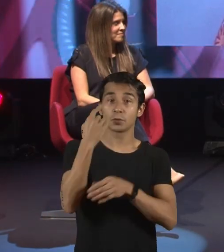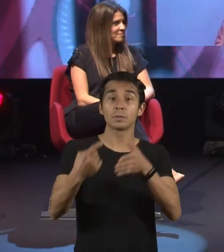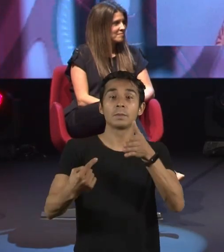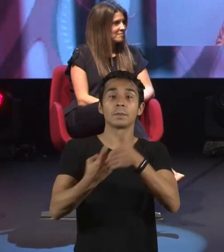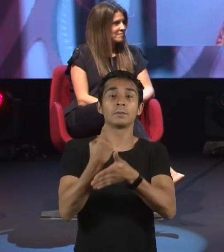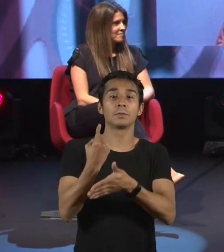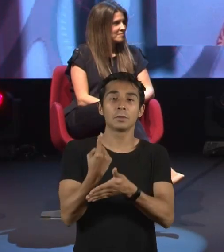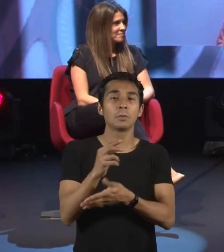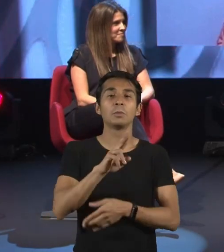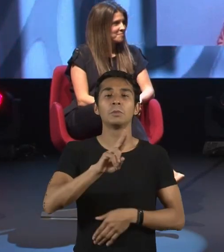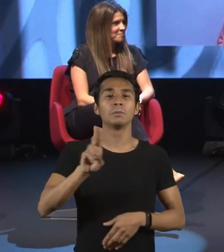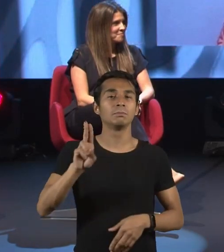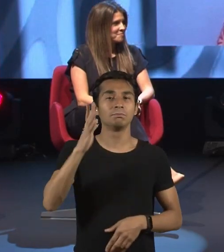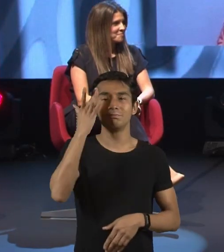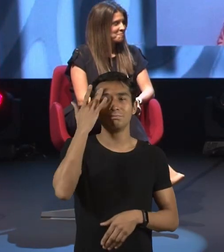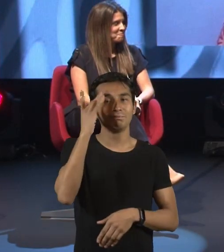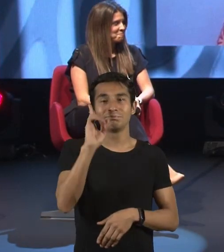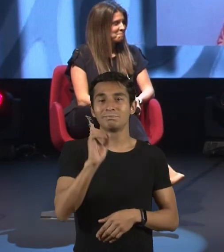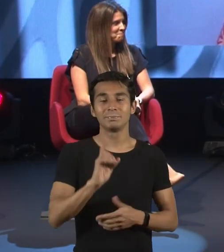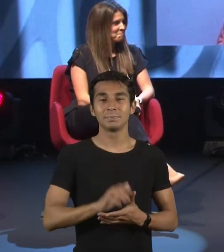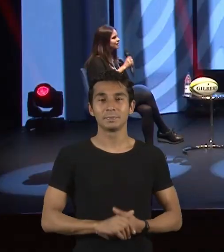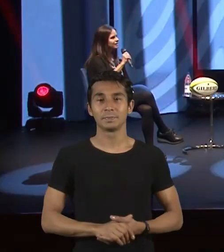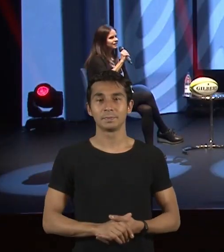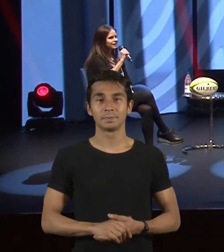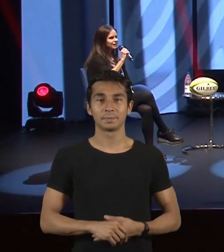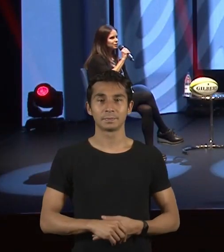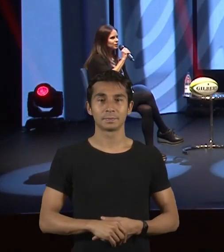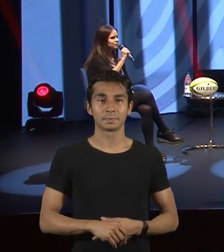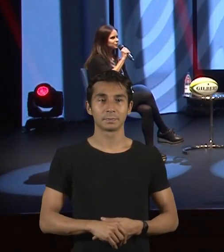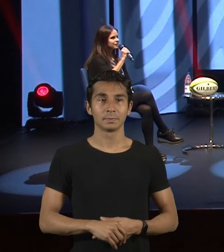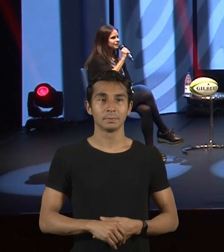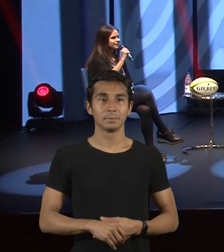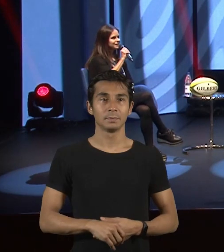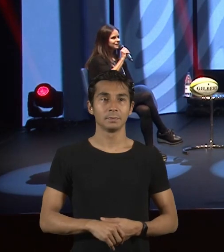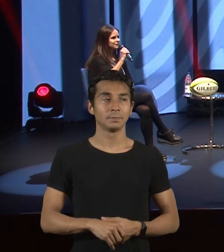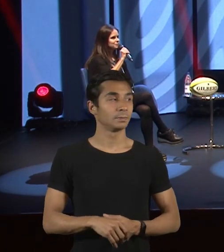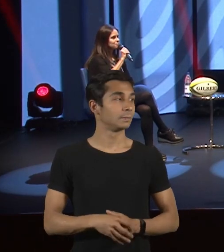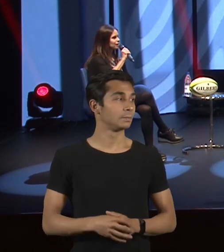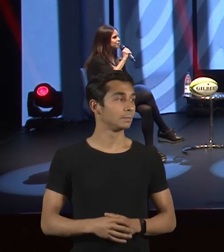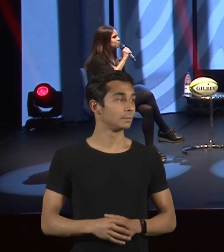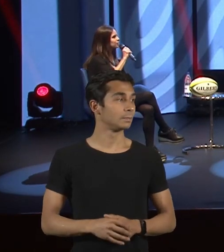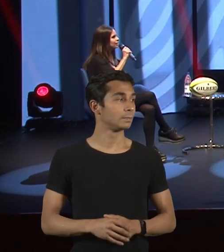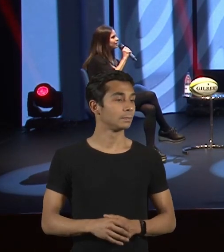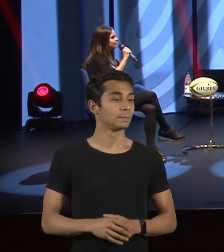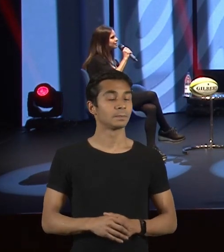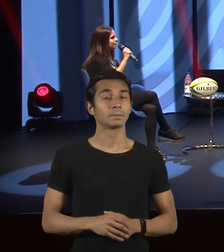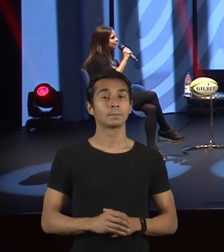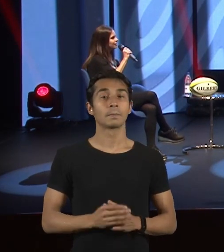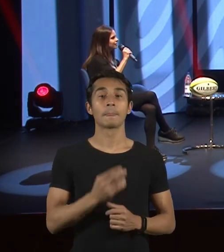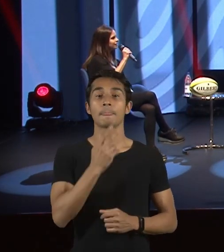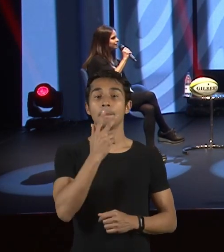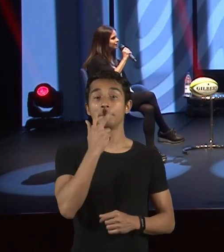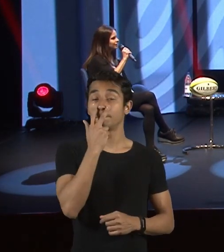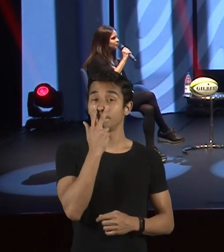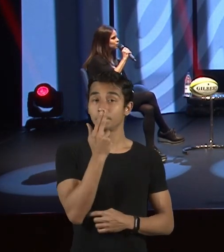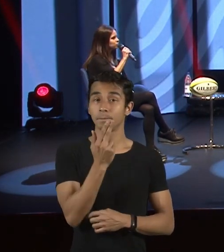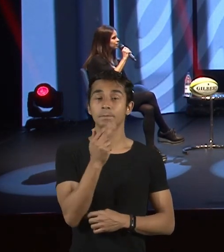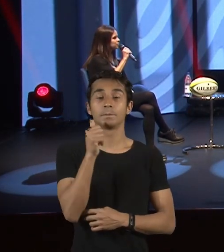não está o nome dela aqui, que fez a pergunta? Eu acho que mais mulheres em